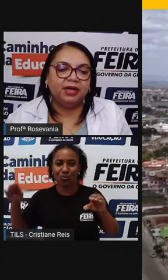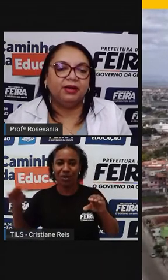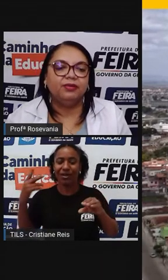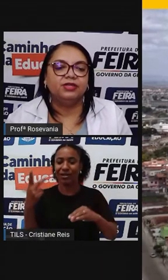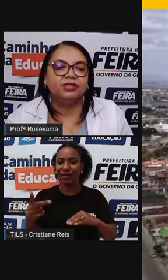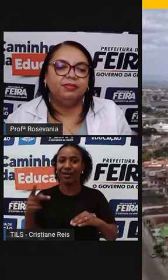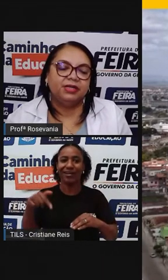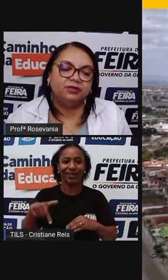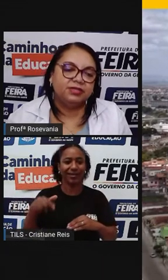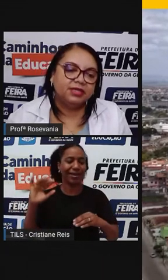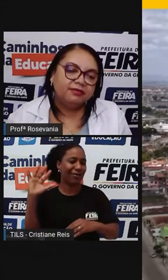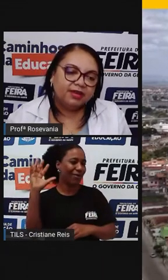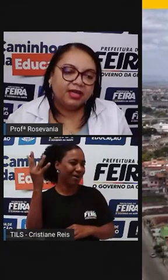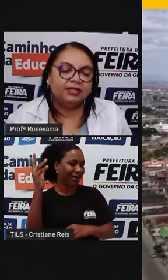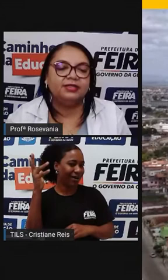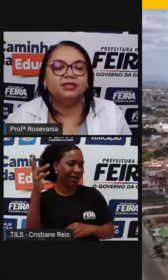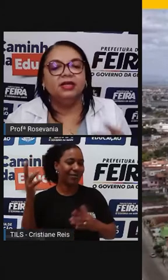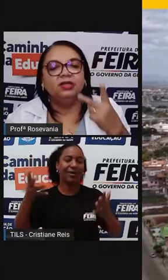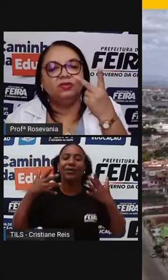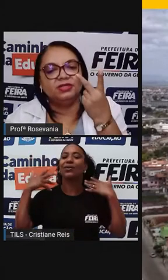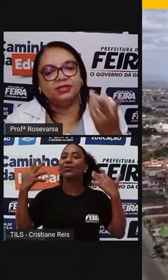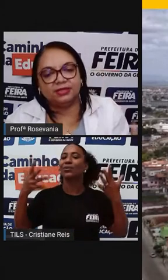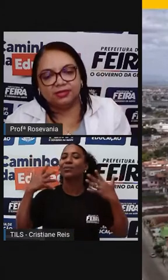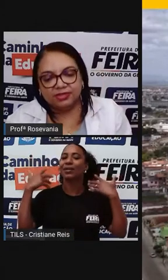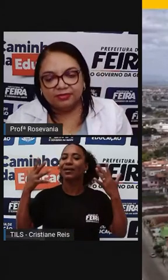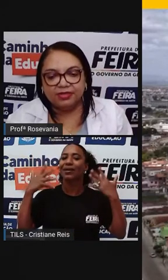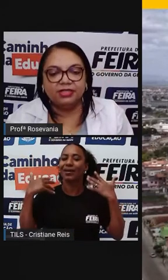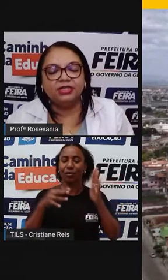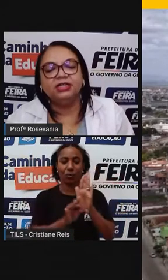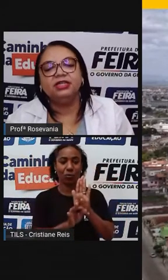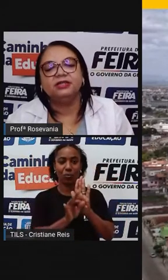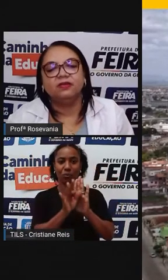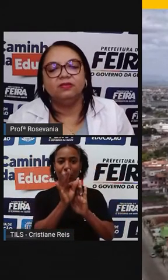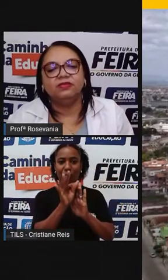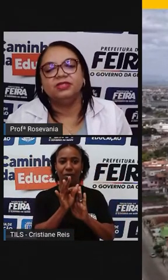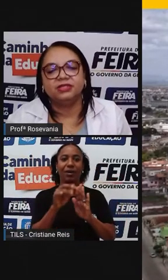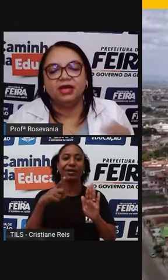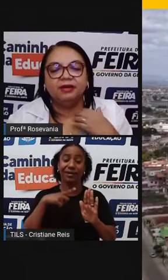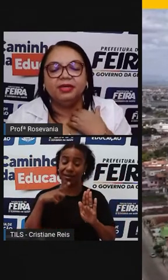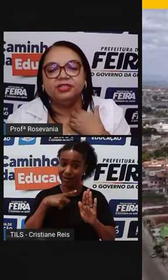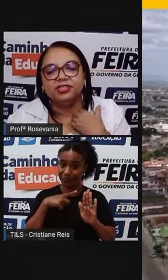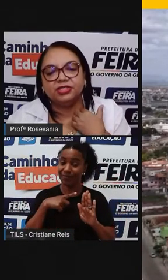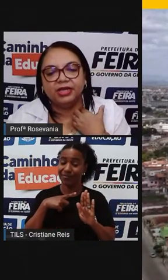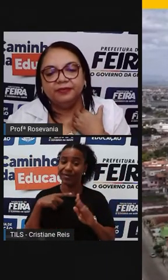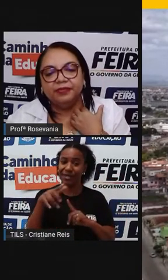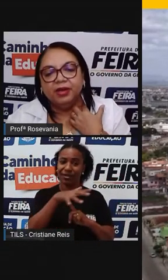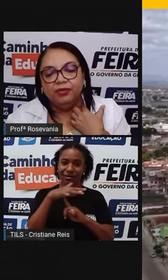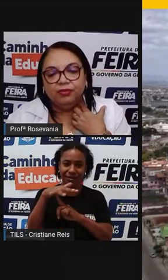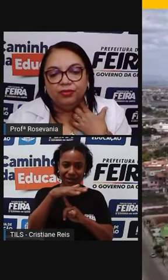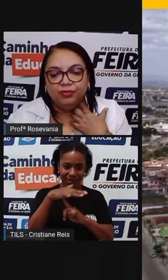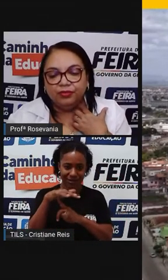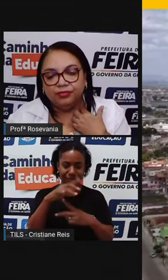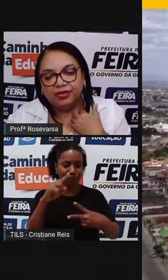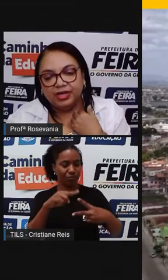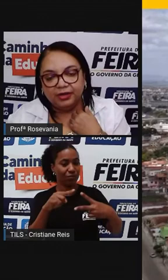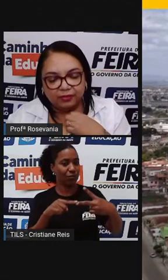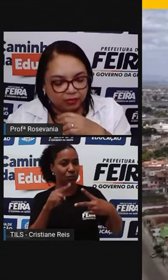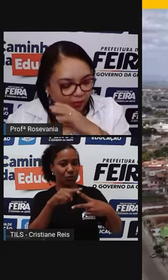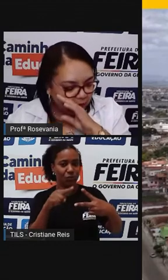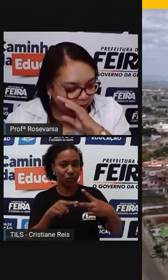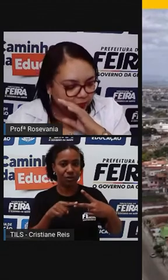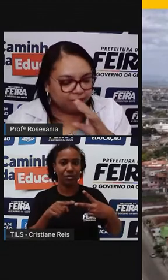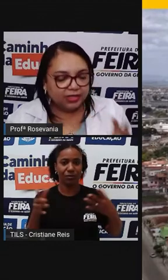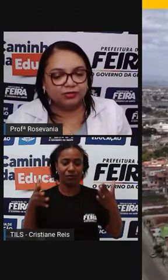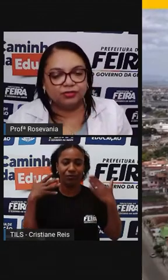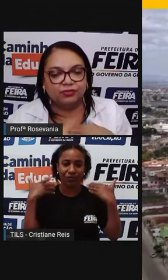tropical, com as temperaturas elevadas, duas estações definidas, como você sabe, a gente tem um verão,